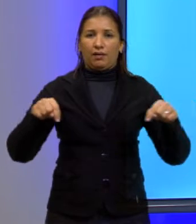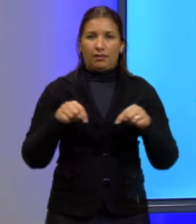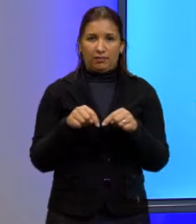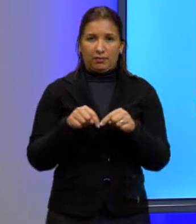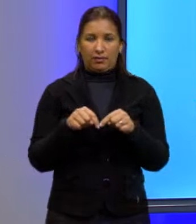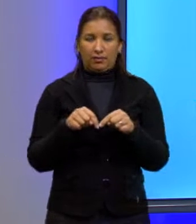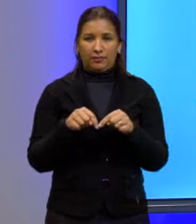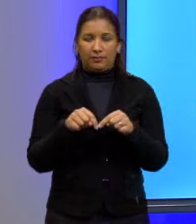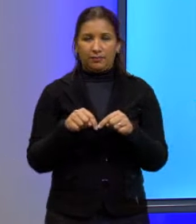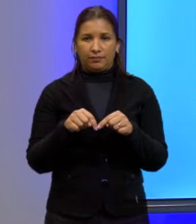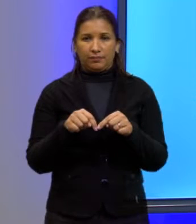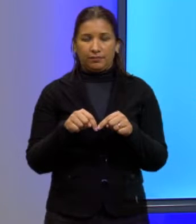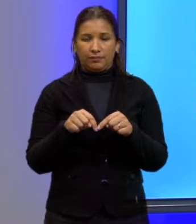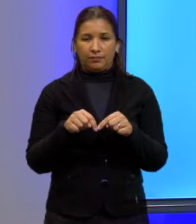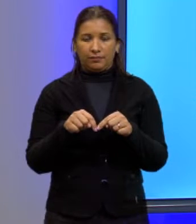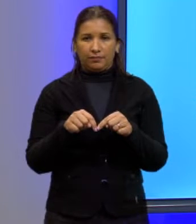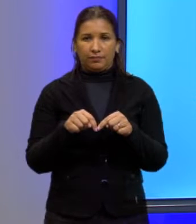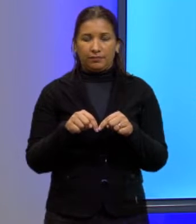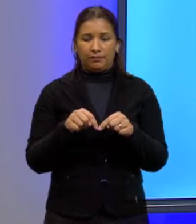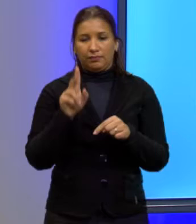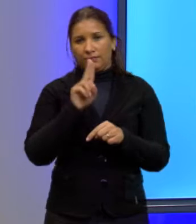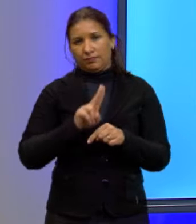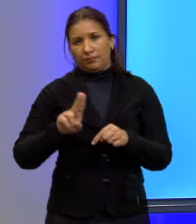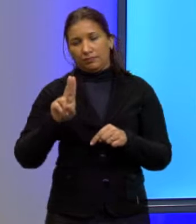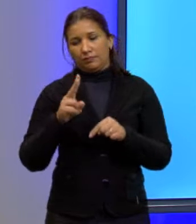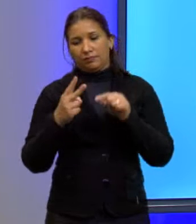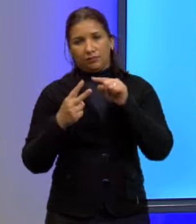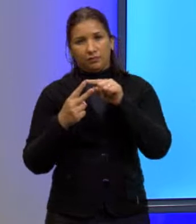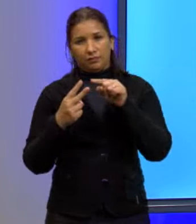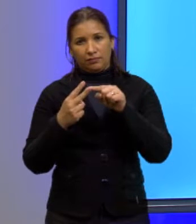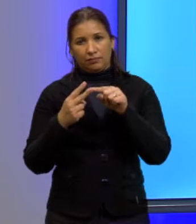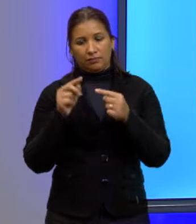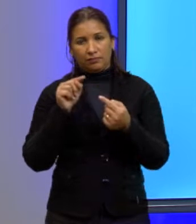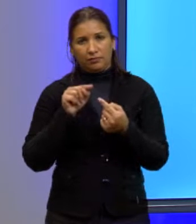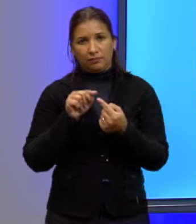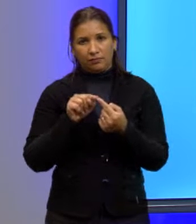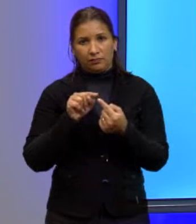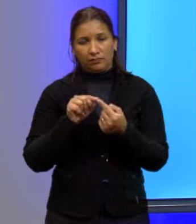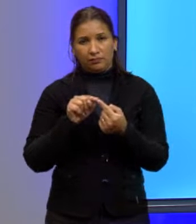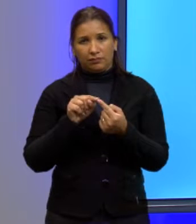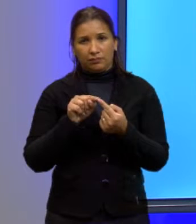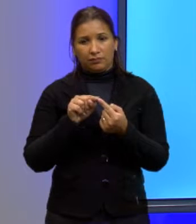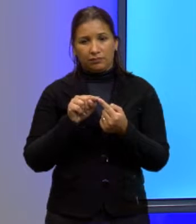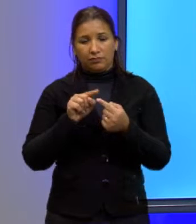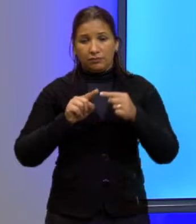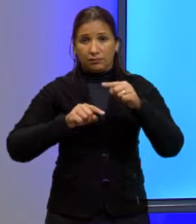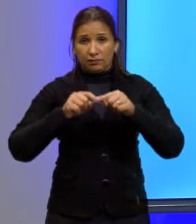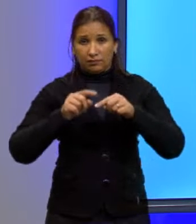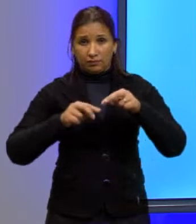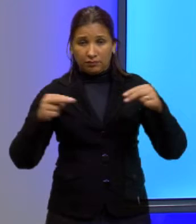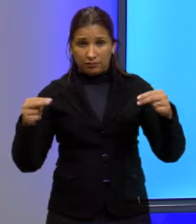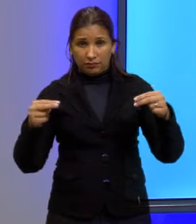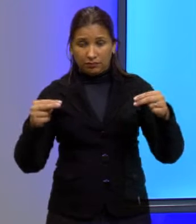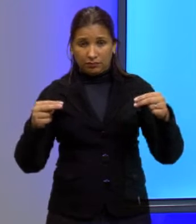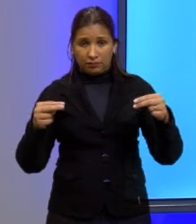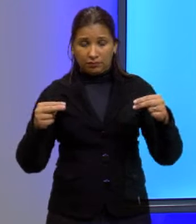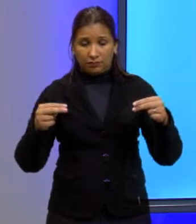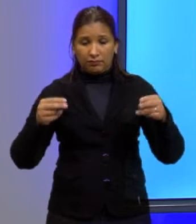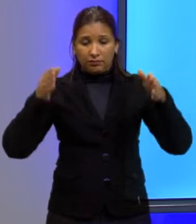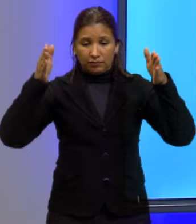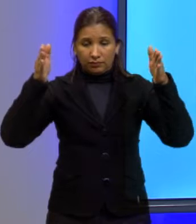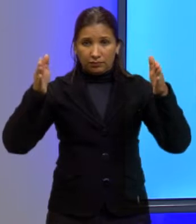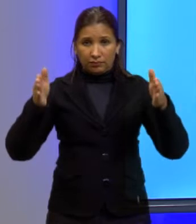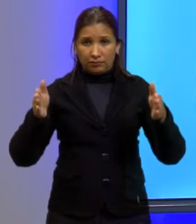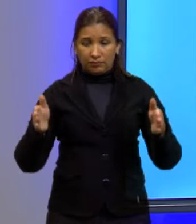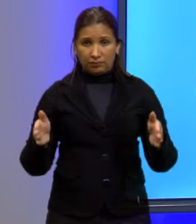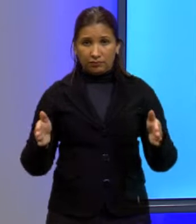será cercada com dois tipos de materiais. Nos lados paralelos ao palco,